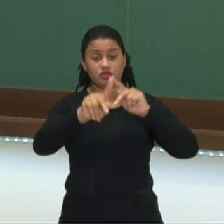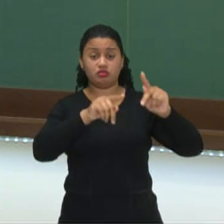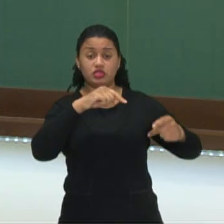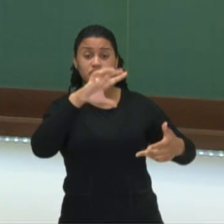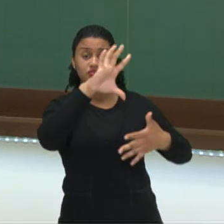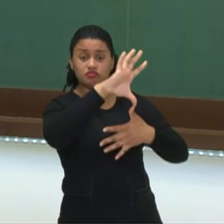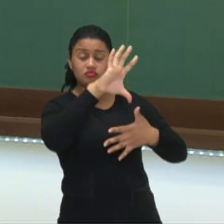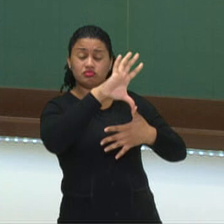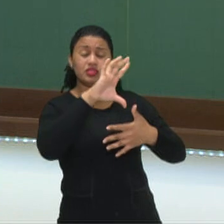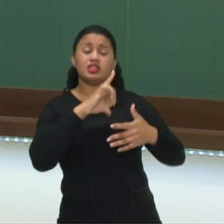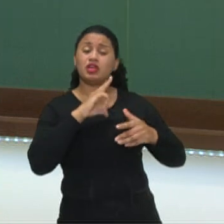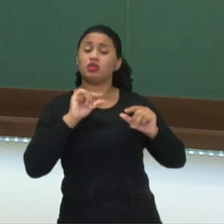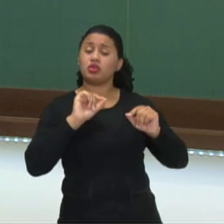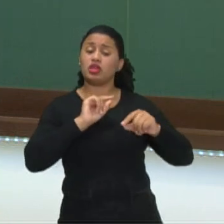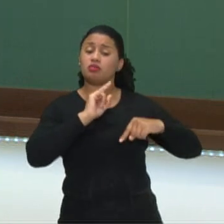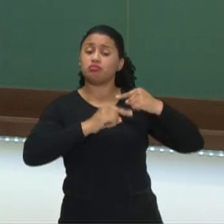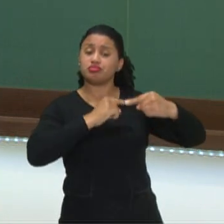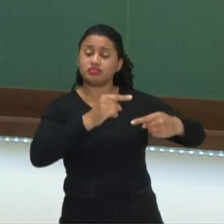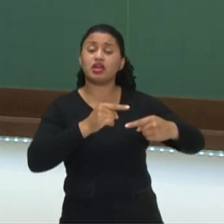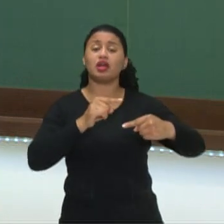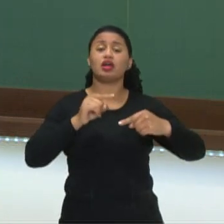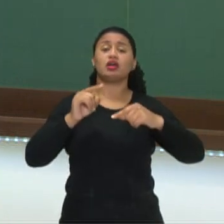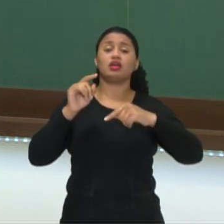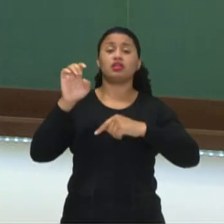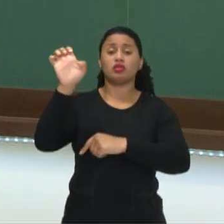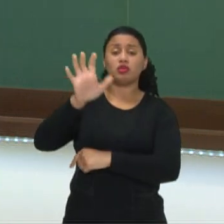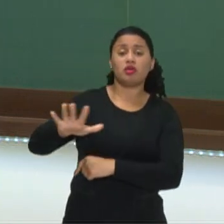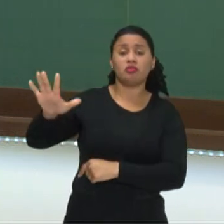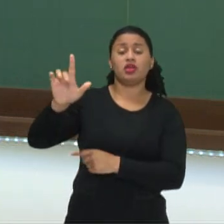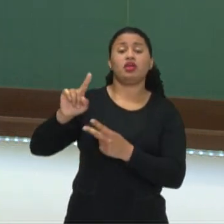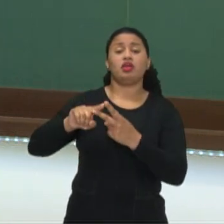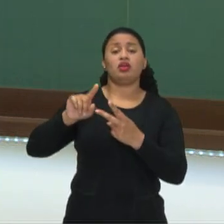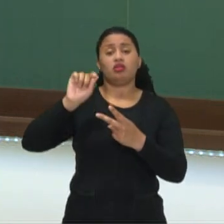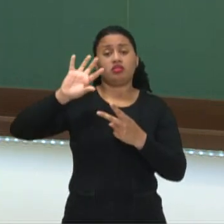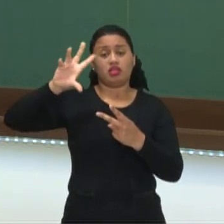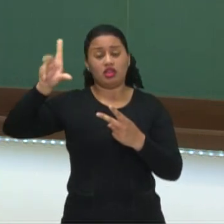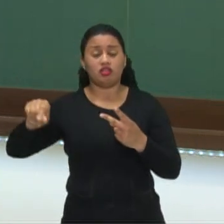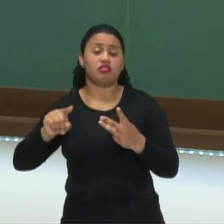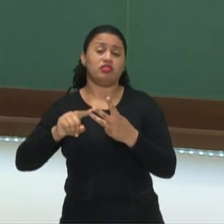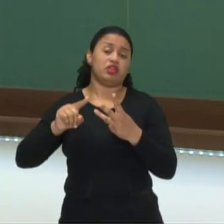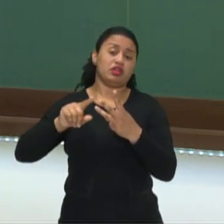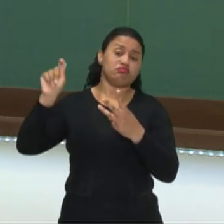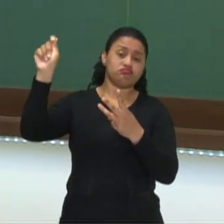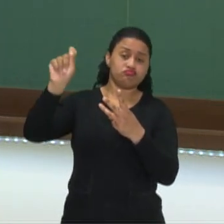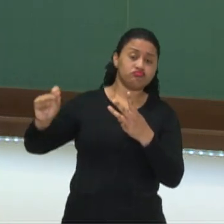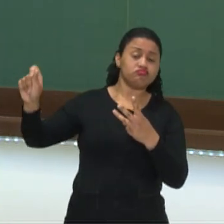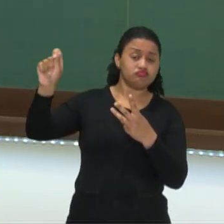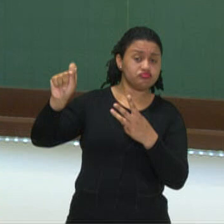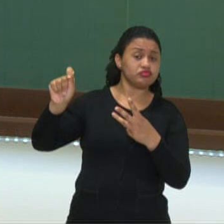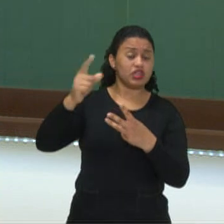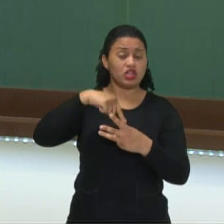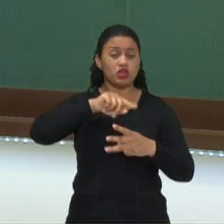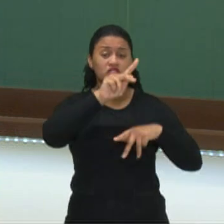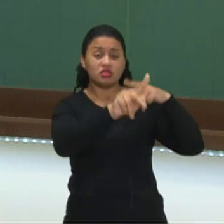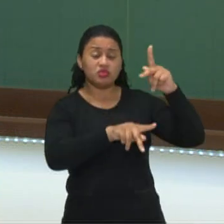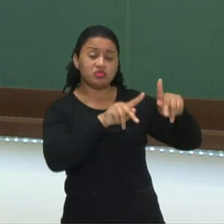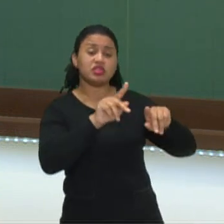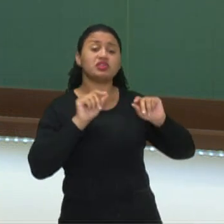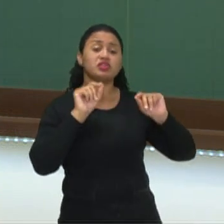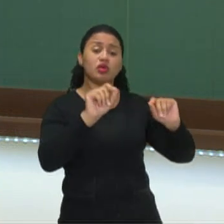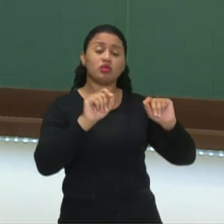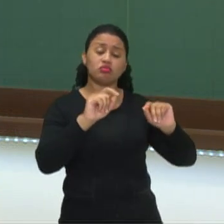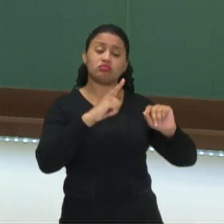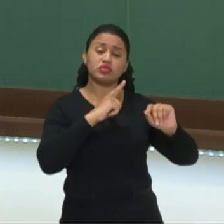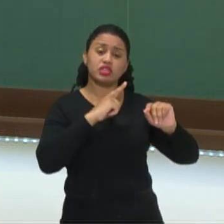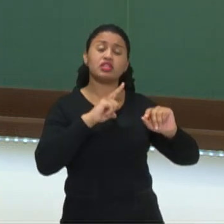é constituída por descendentes de europeus, de africanos, de asiáticos. A nossa população é constituída